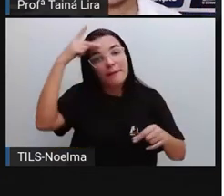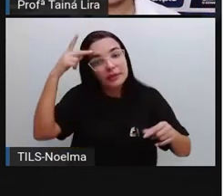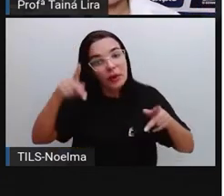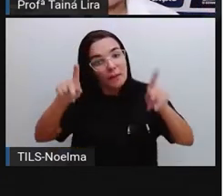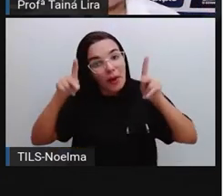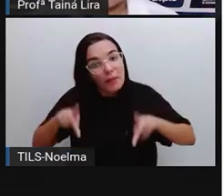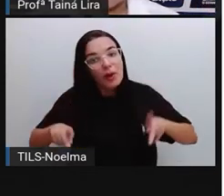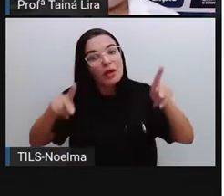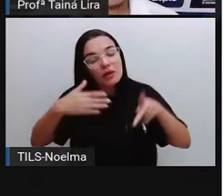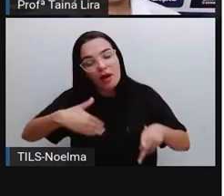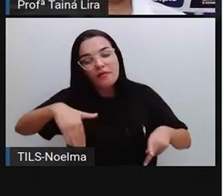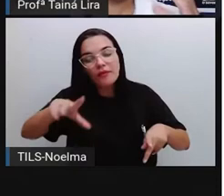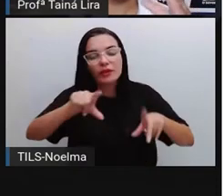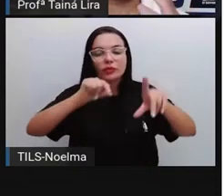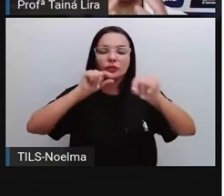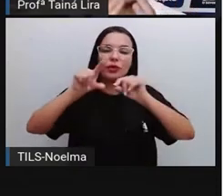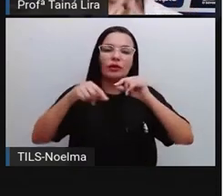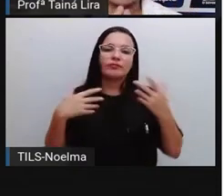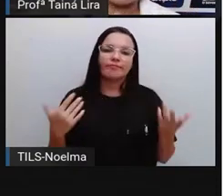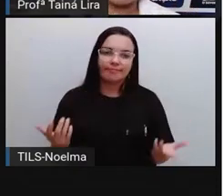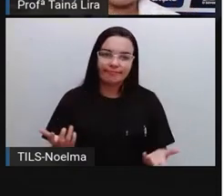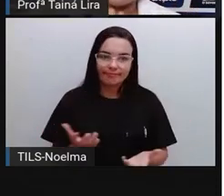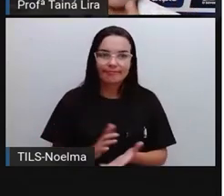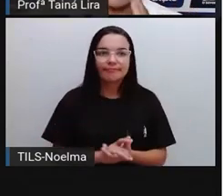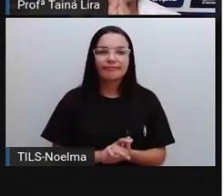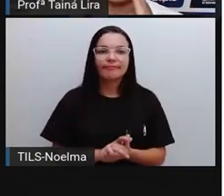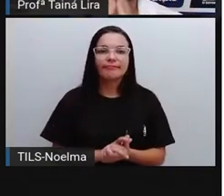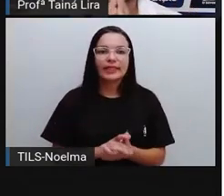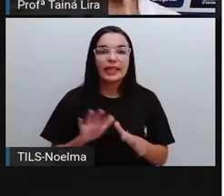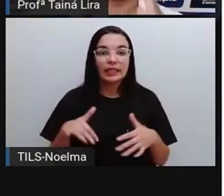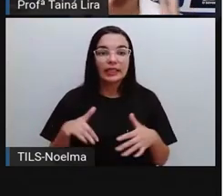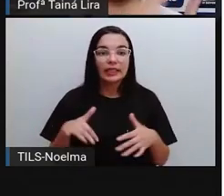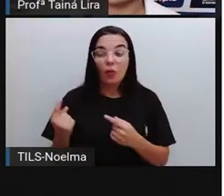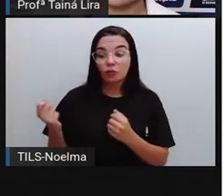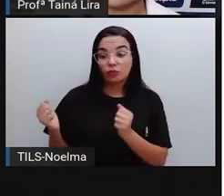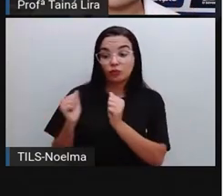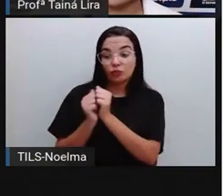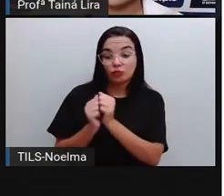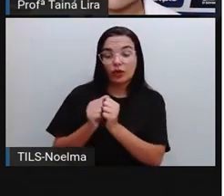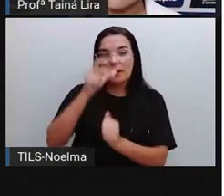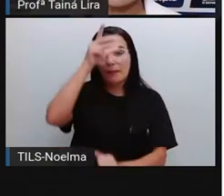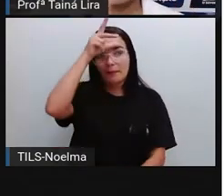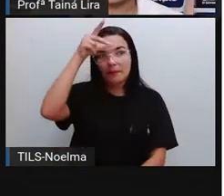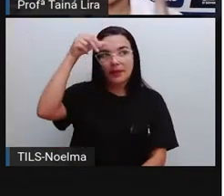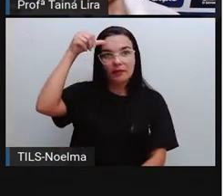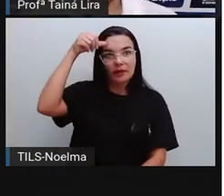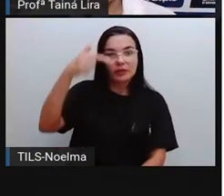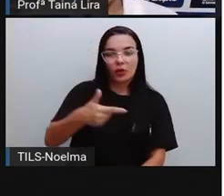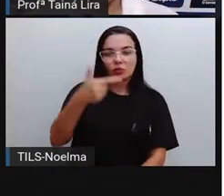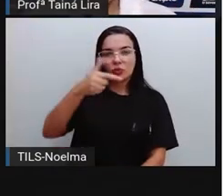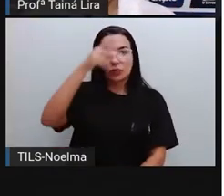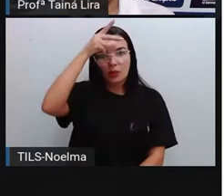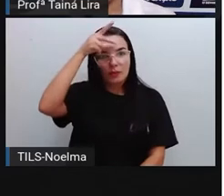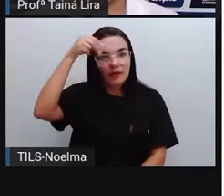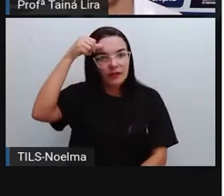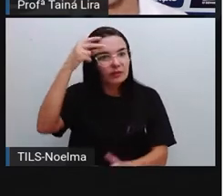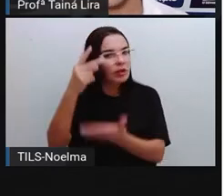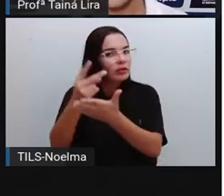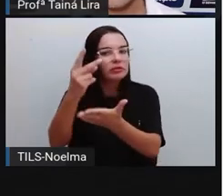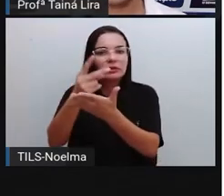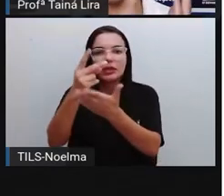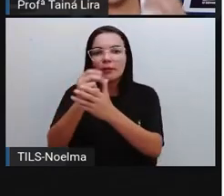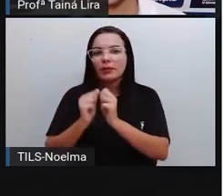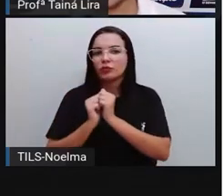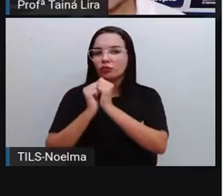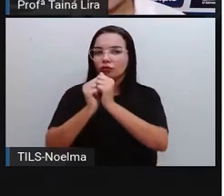Então, o prefeito e o vice-prefeito, eles andam unidos, tá, em um mesmo propósito